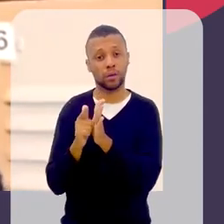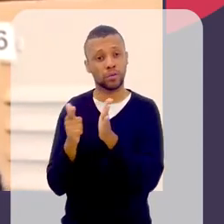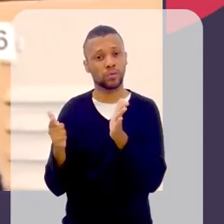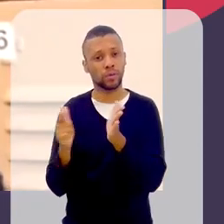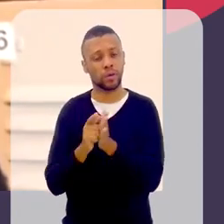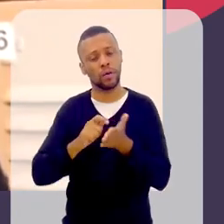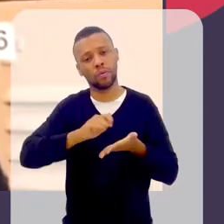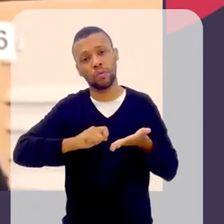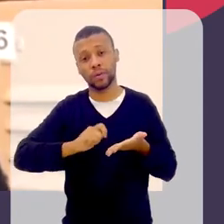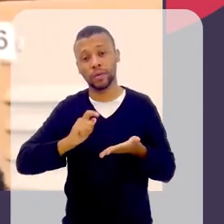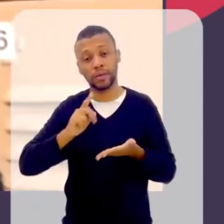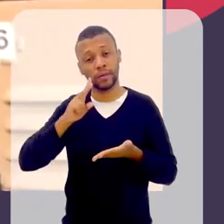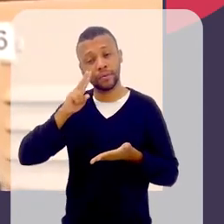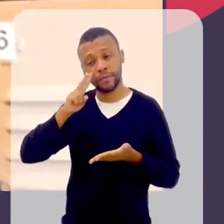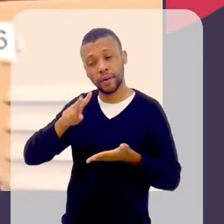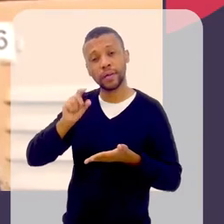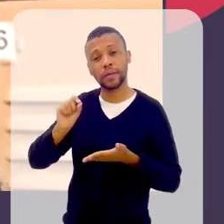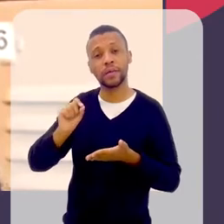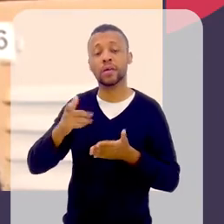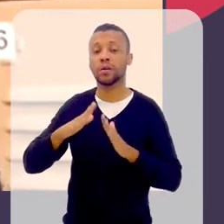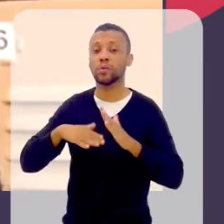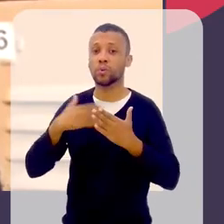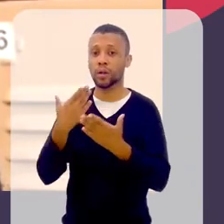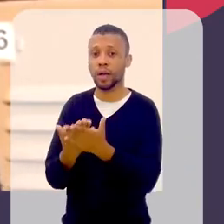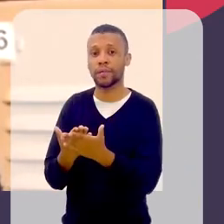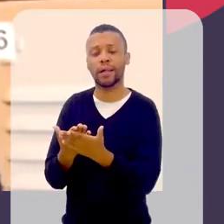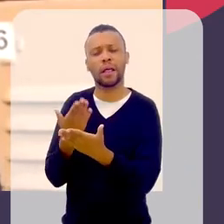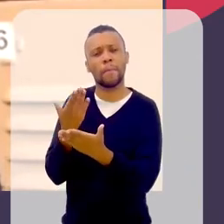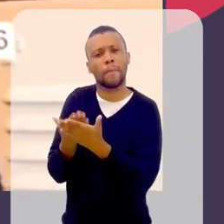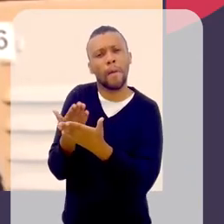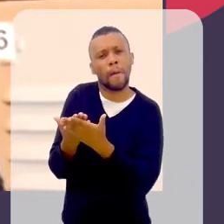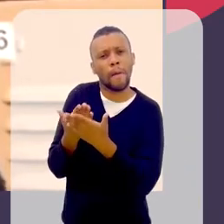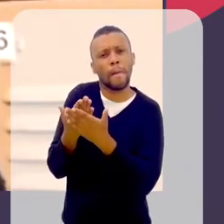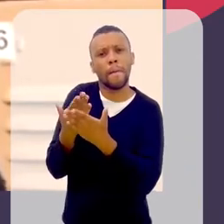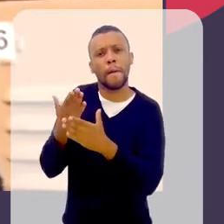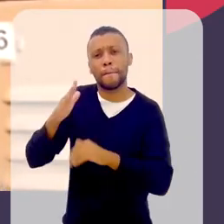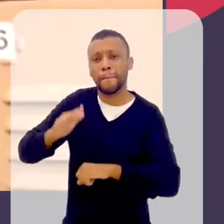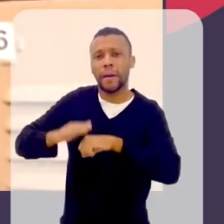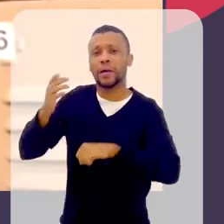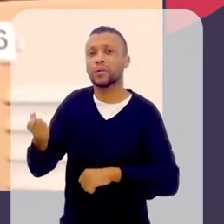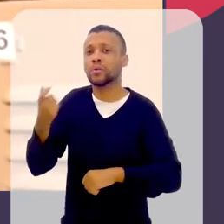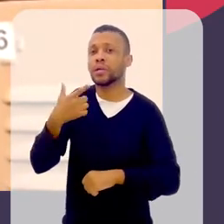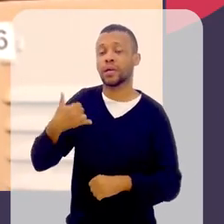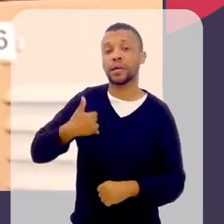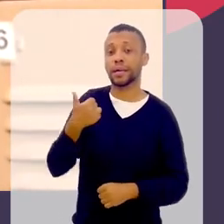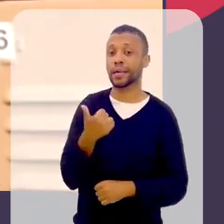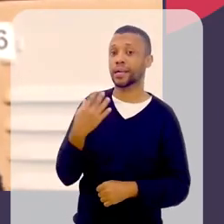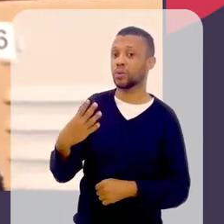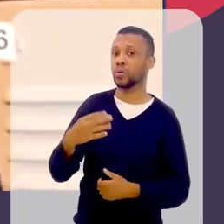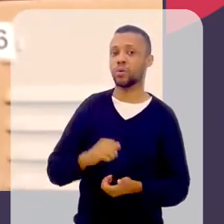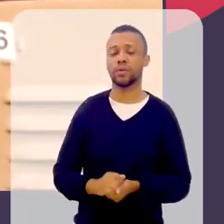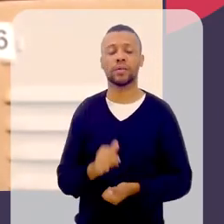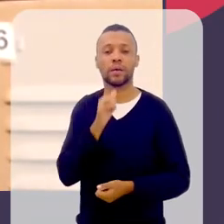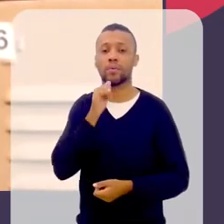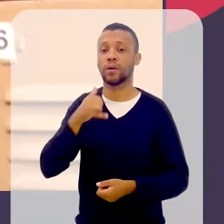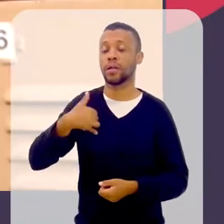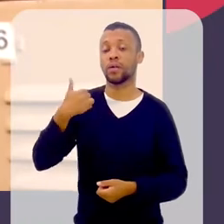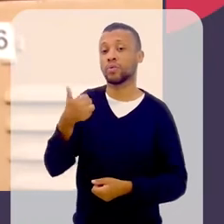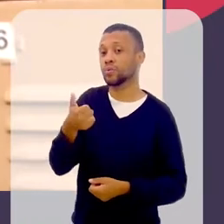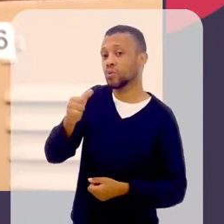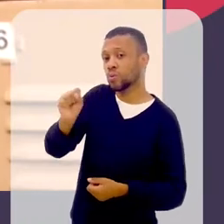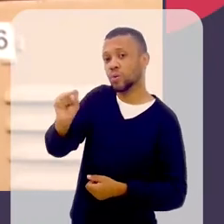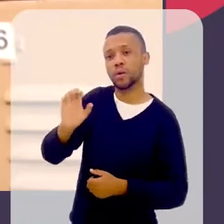gente consegue ver que no colégio dela, as meninas estudavam muito mais do que só os 14 anos. A filha dela estudou até os